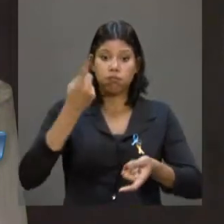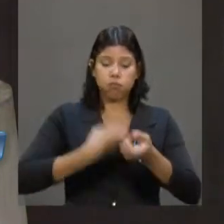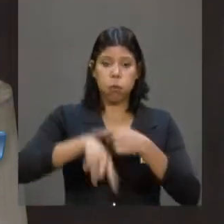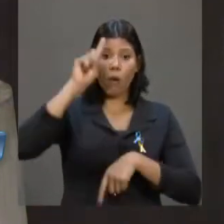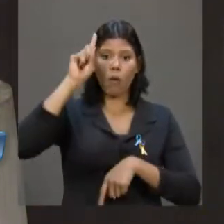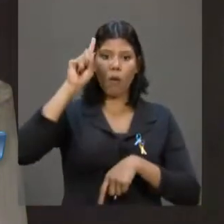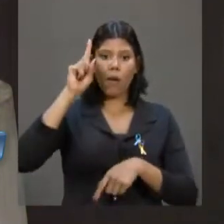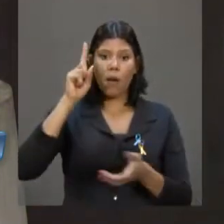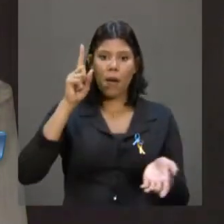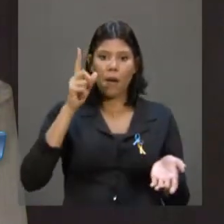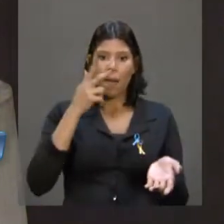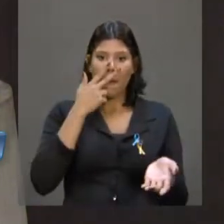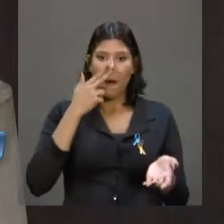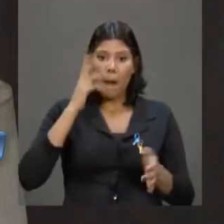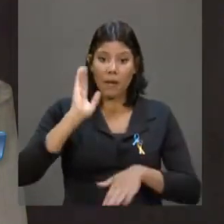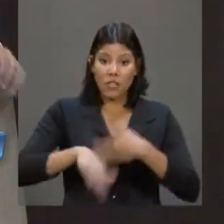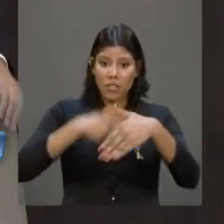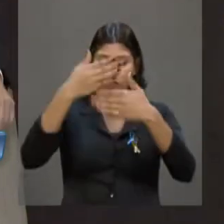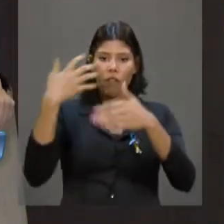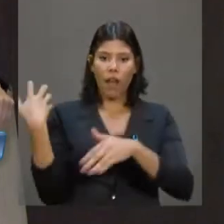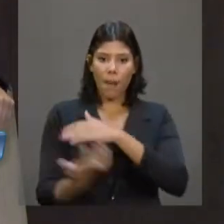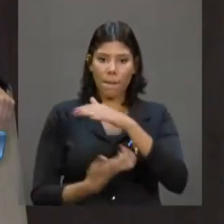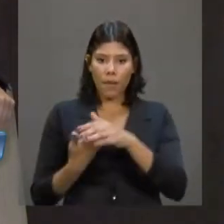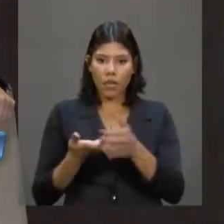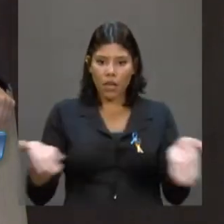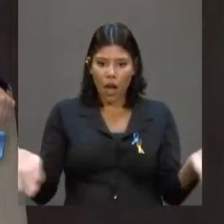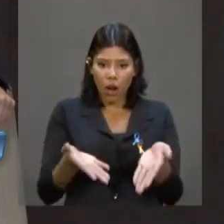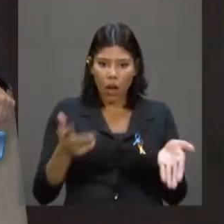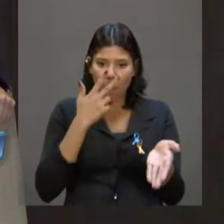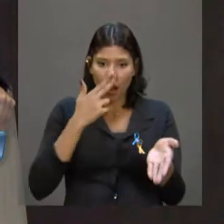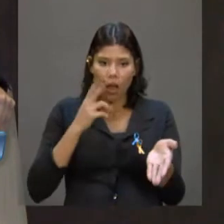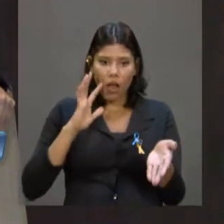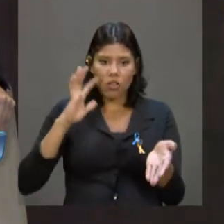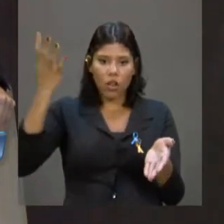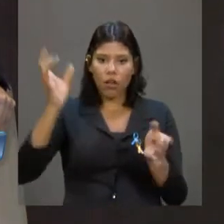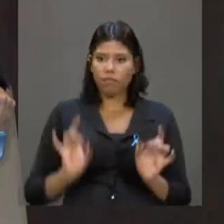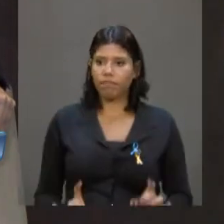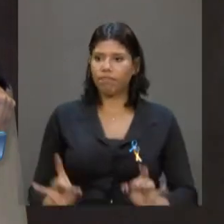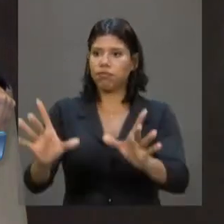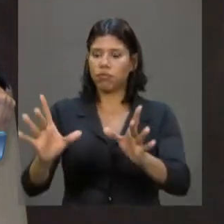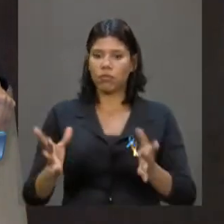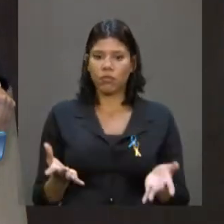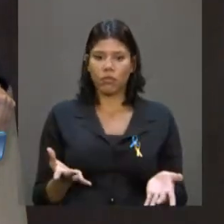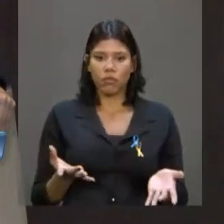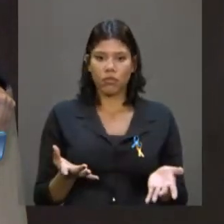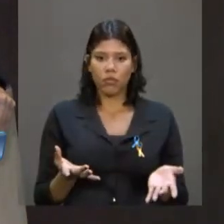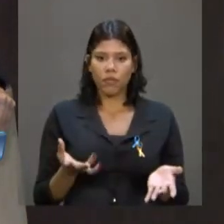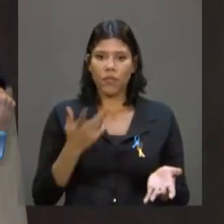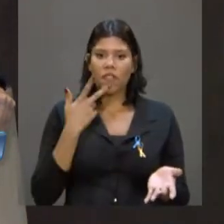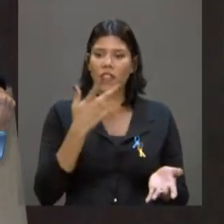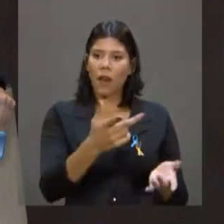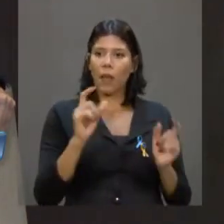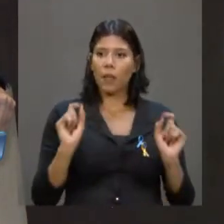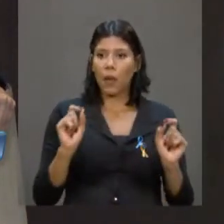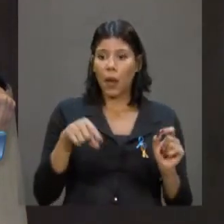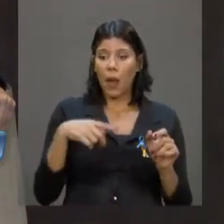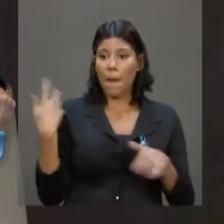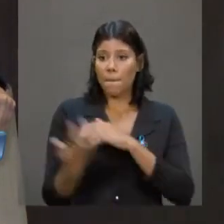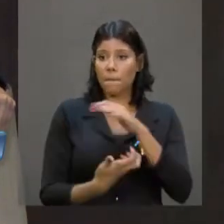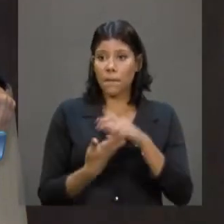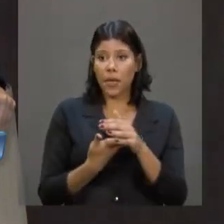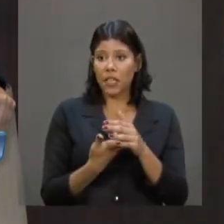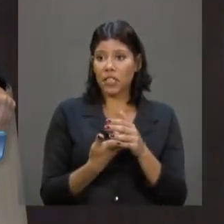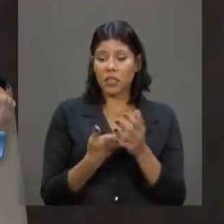filão para potencializar, inclusive, essa empresa, aí se dilapida a empresa, dizendo que ela não pode mais